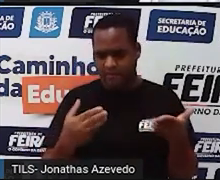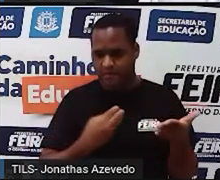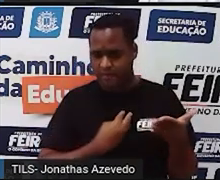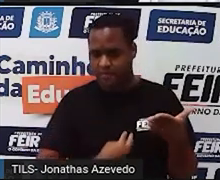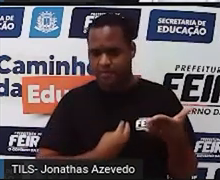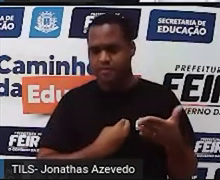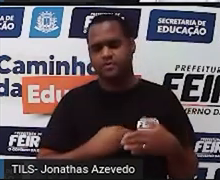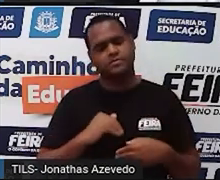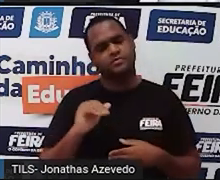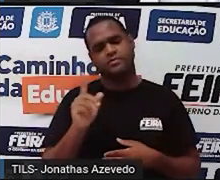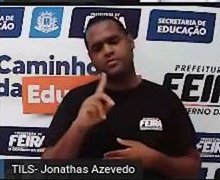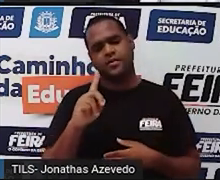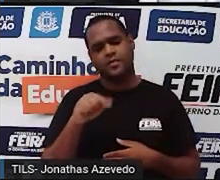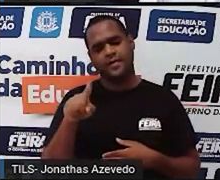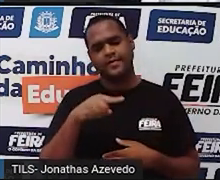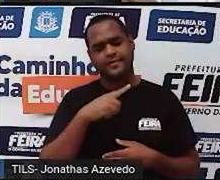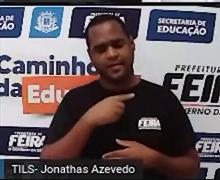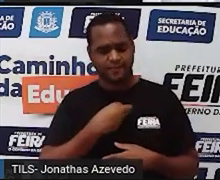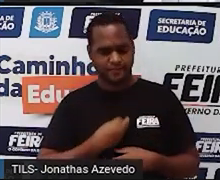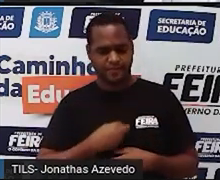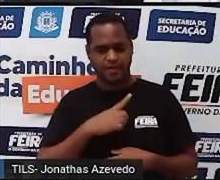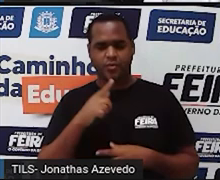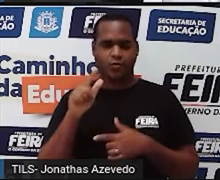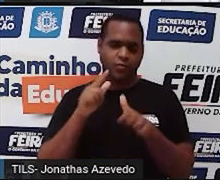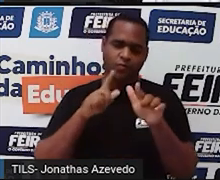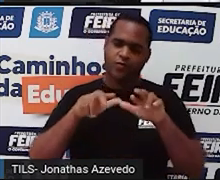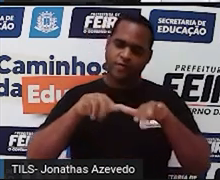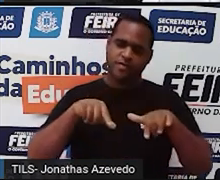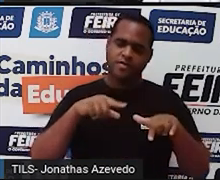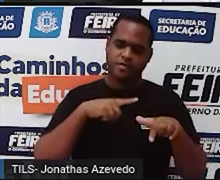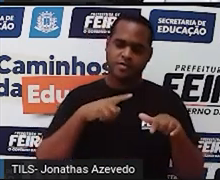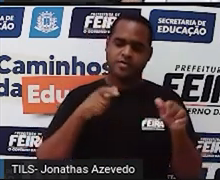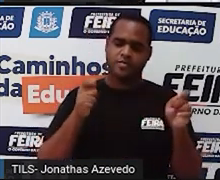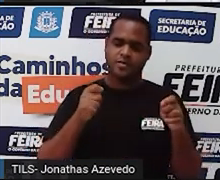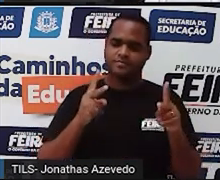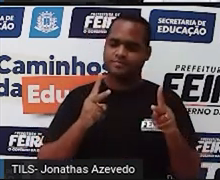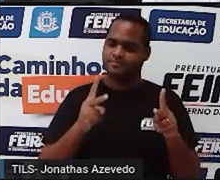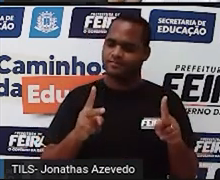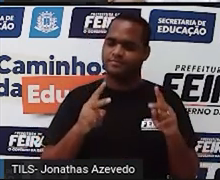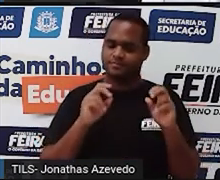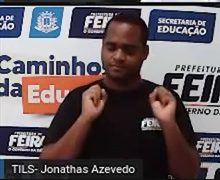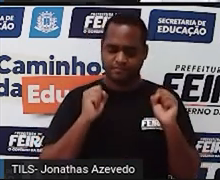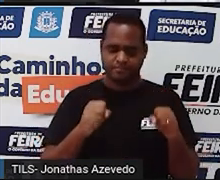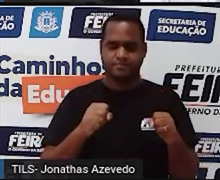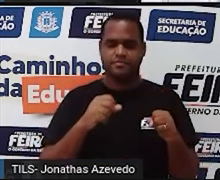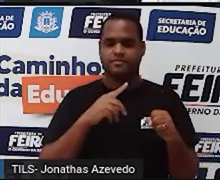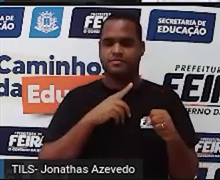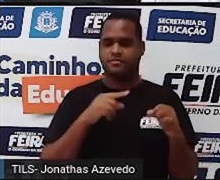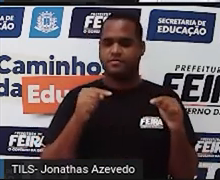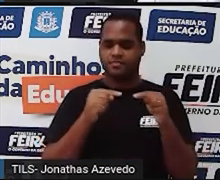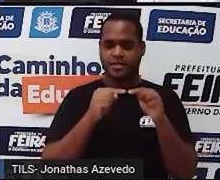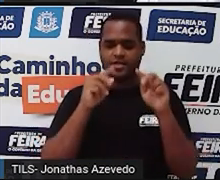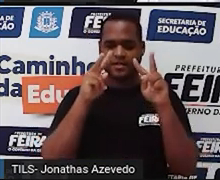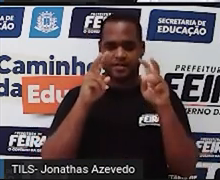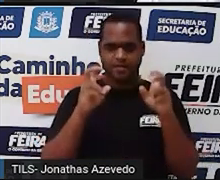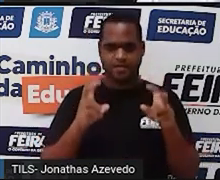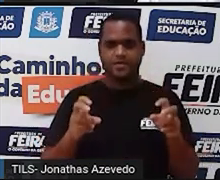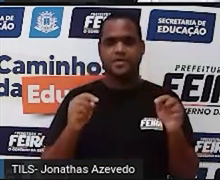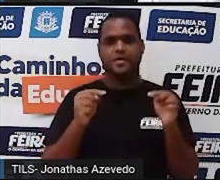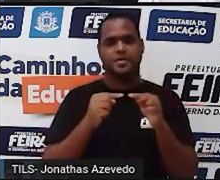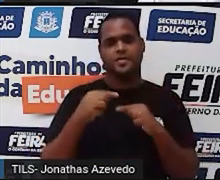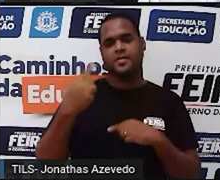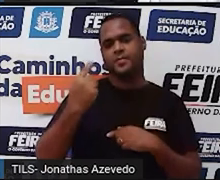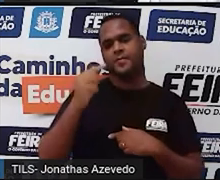certo? A gente vai sim em outros momentos ainda continuar com esse tema equação